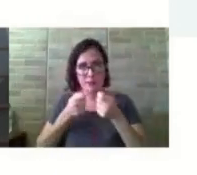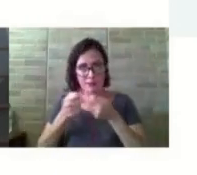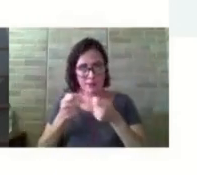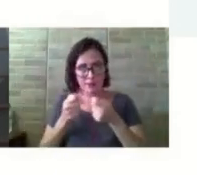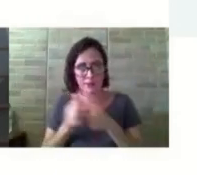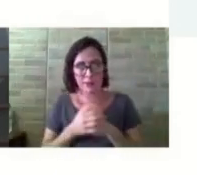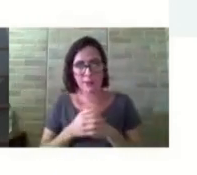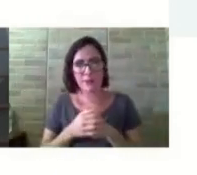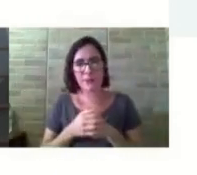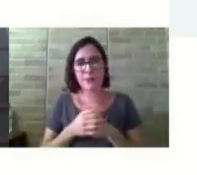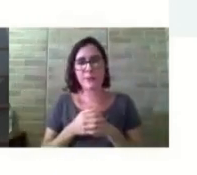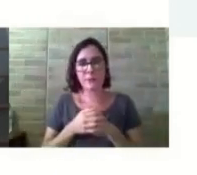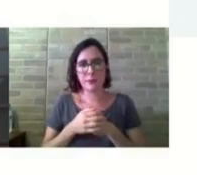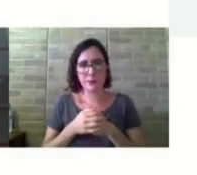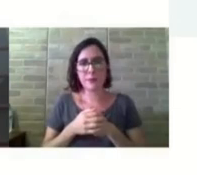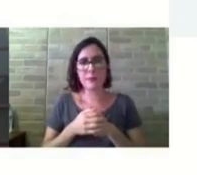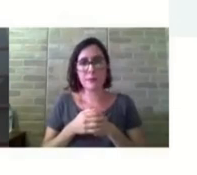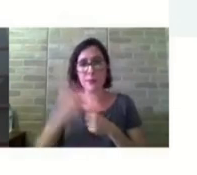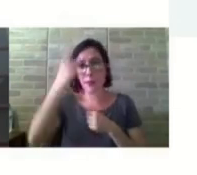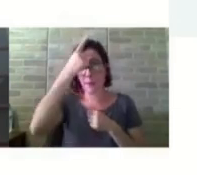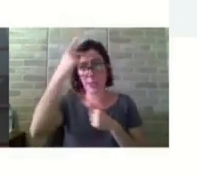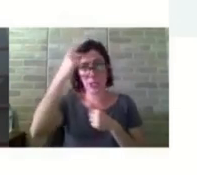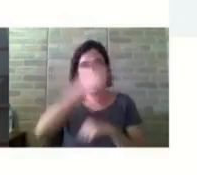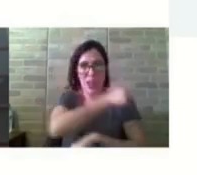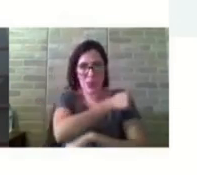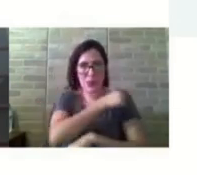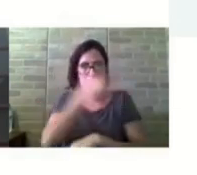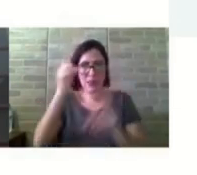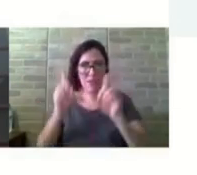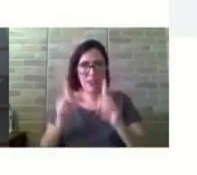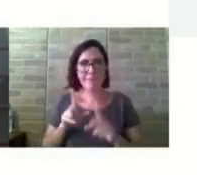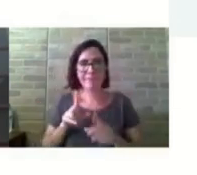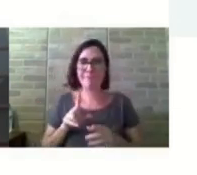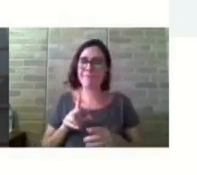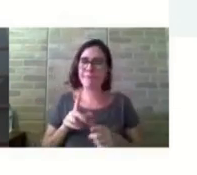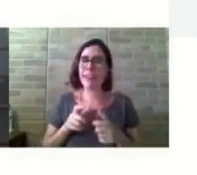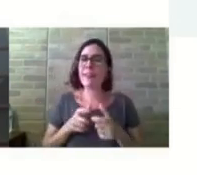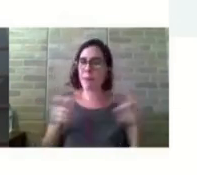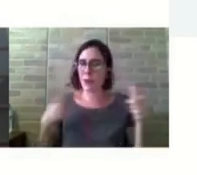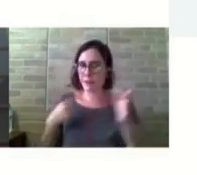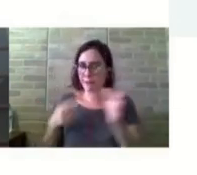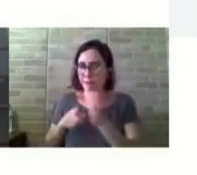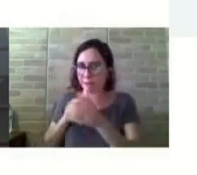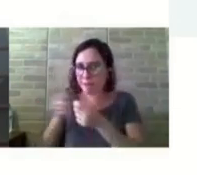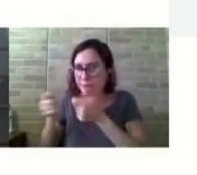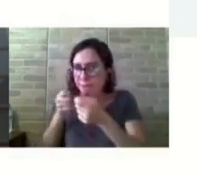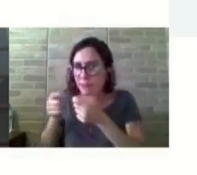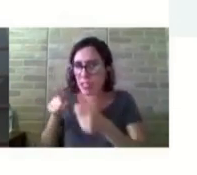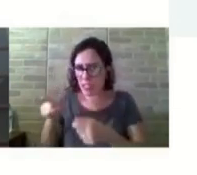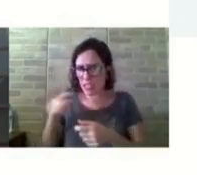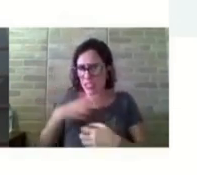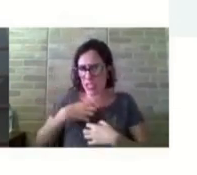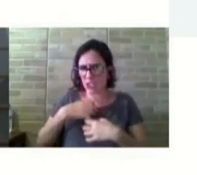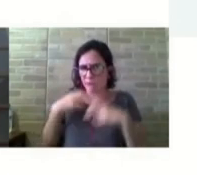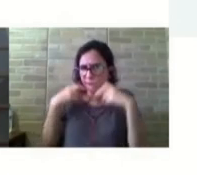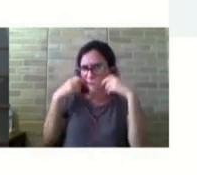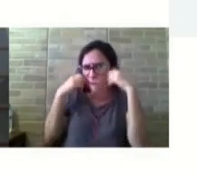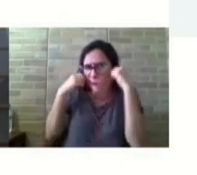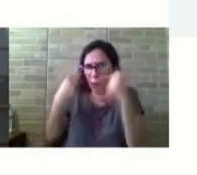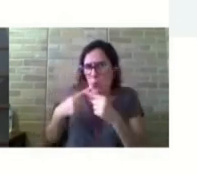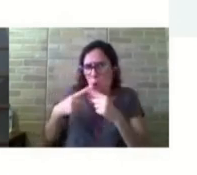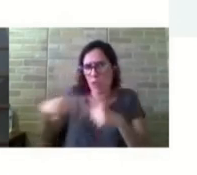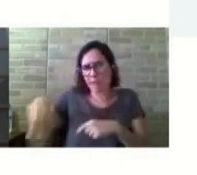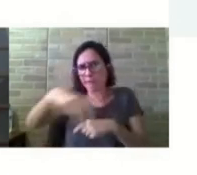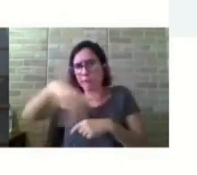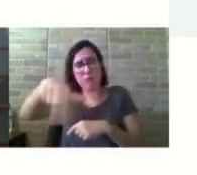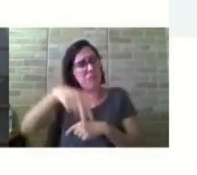Considera constrangedor se locomover pelo campus? A maioria dos entrevistados colocaram que nunca. A falta de acessibilidade já o